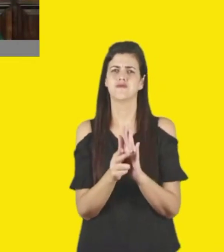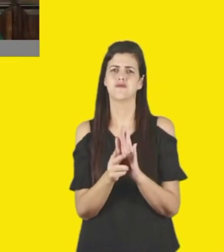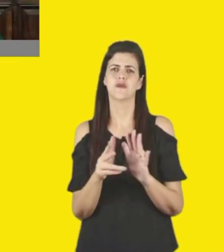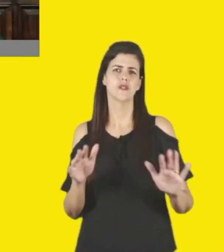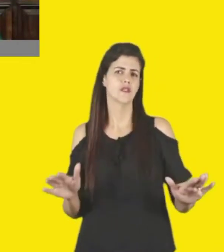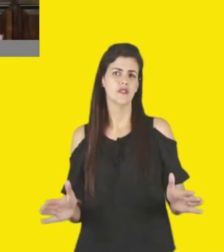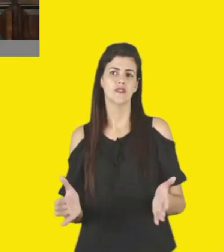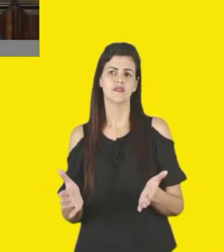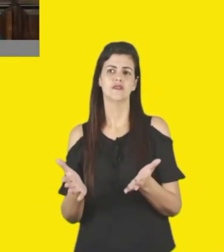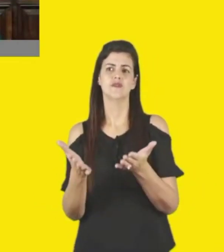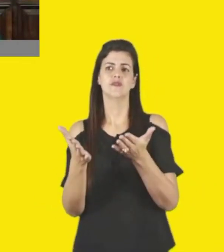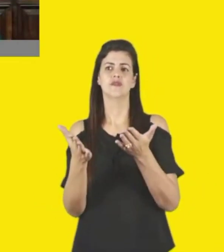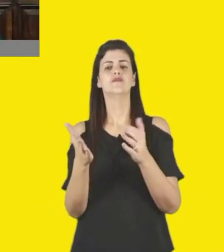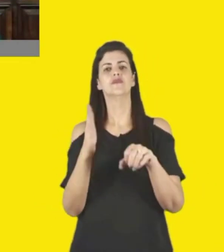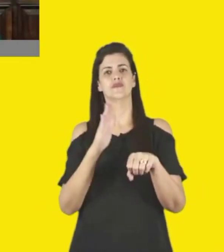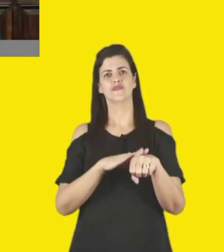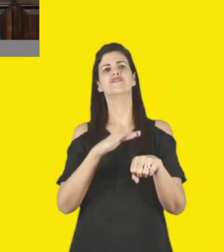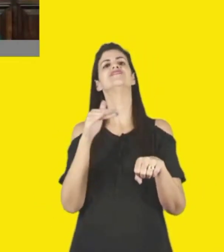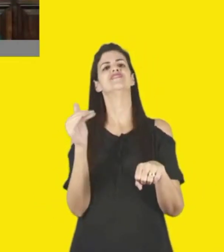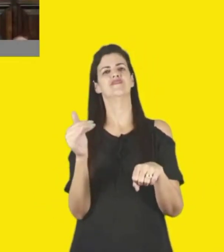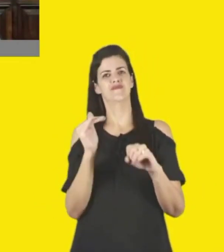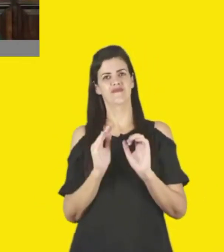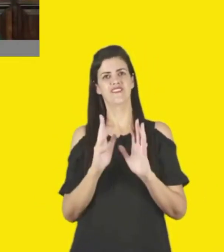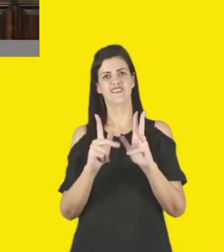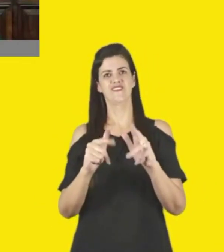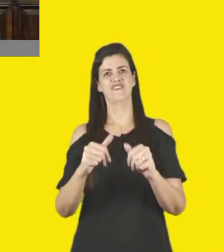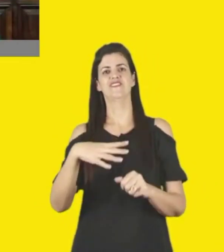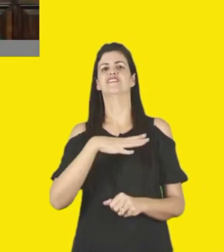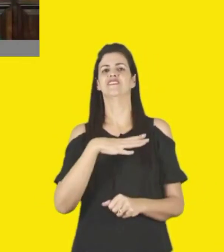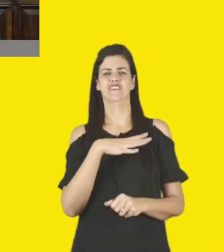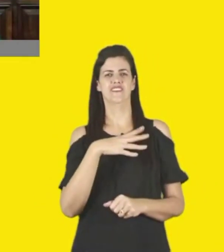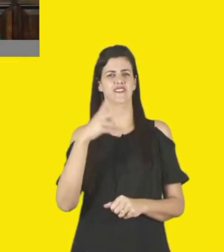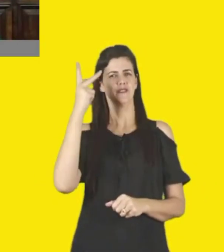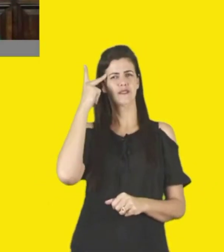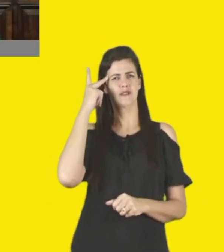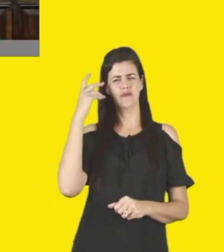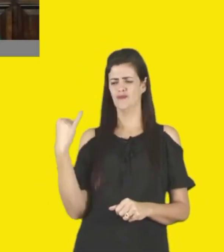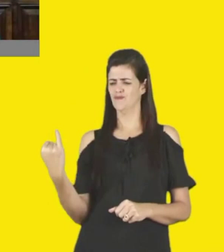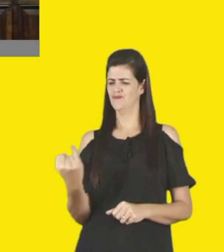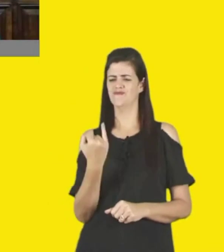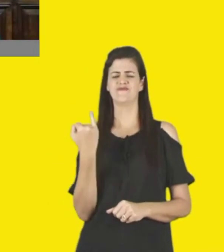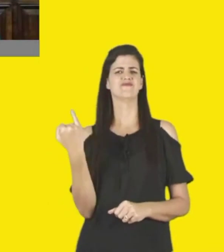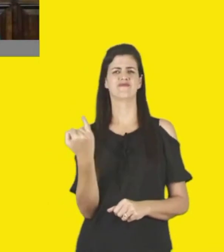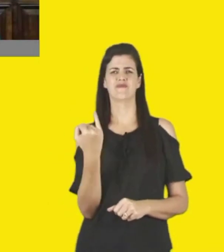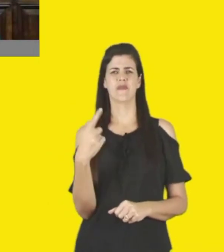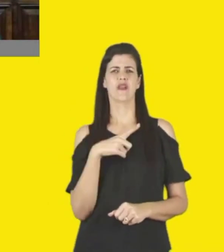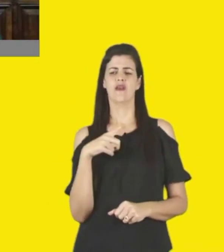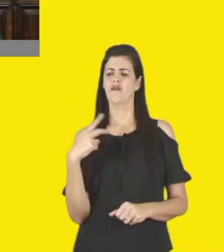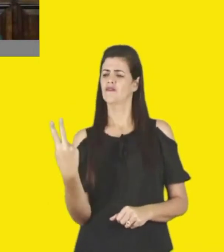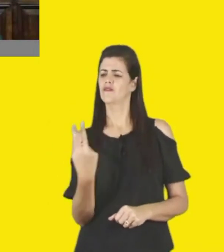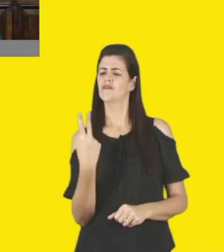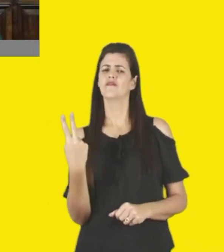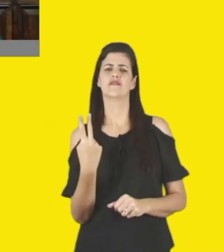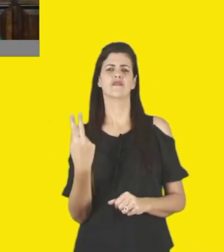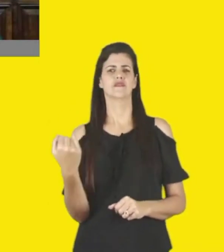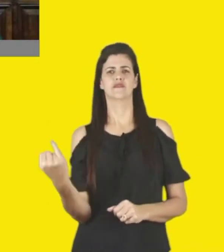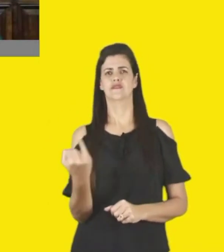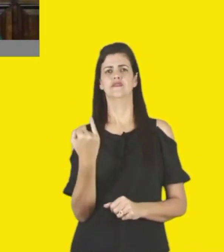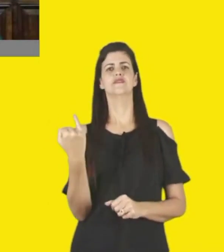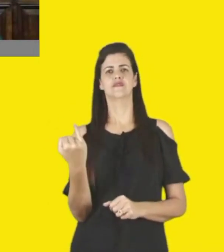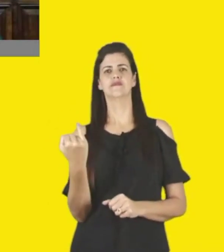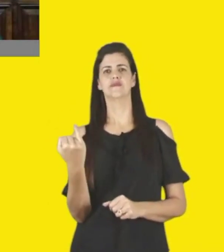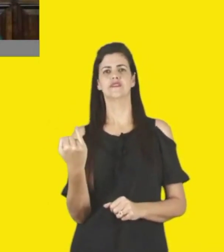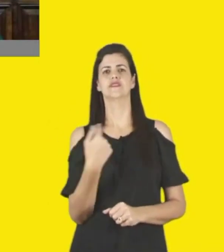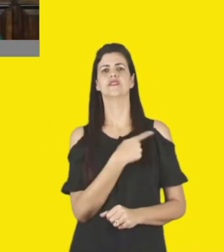muito mais das nossas cidades, né, ela traz valores agregados incríveis para as cidades, e eu acho que é isso que a gente